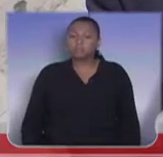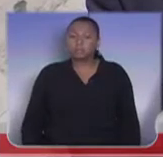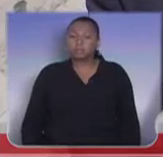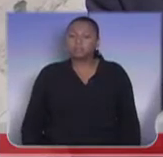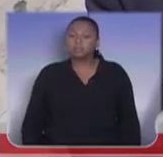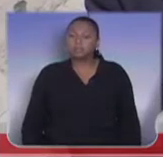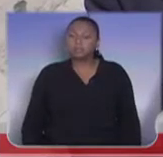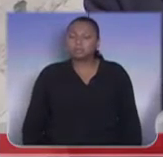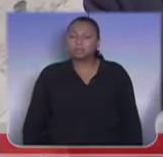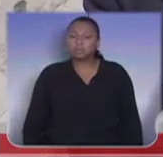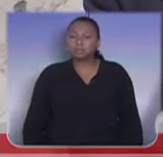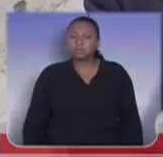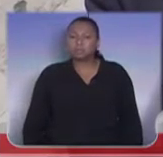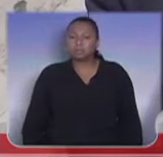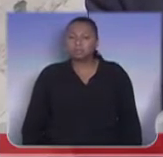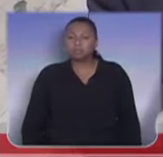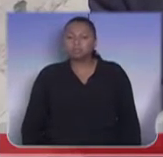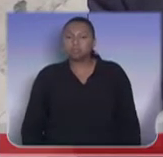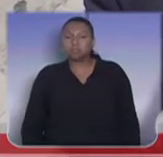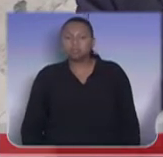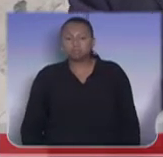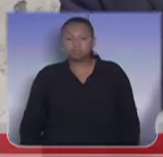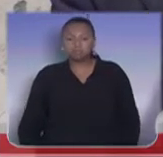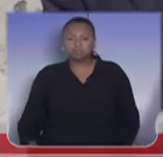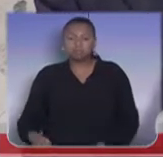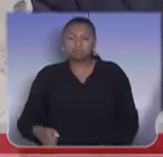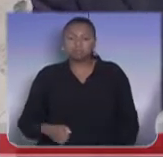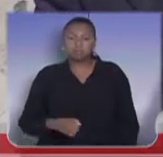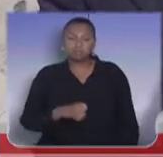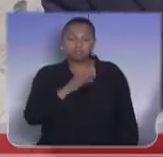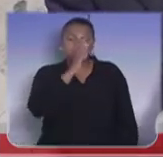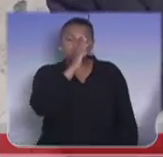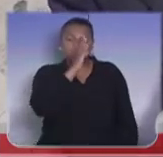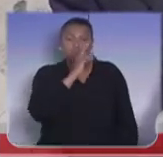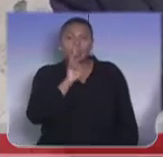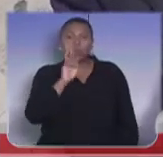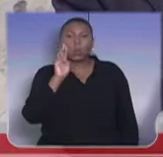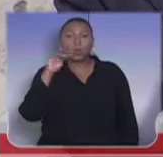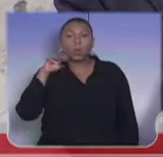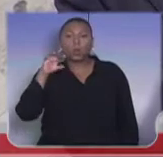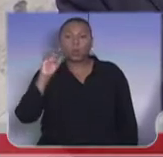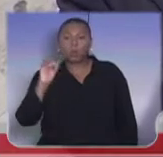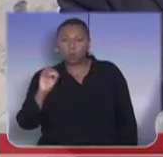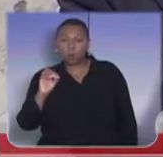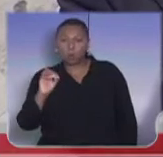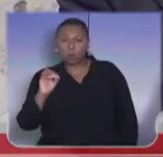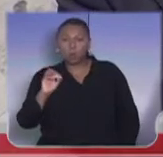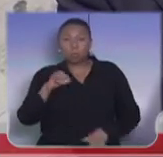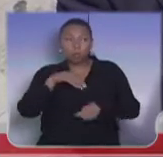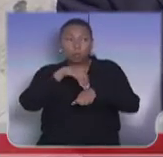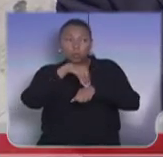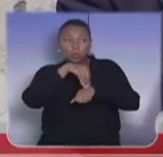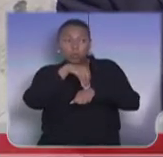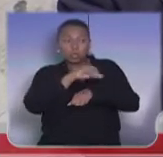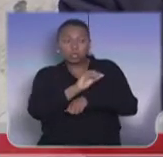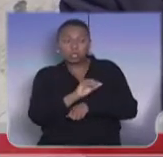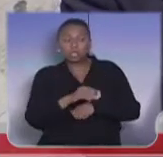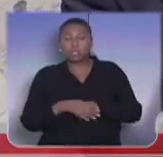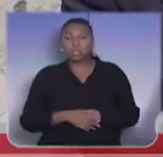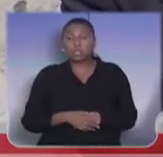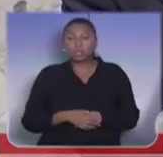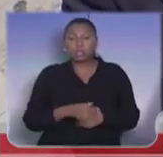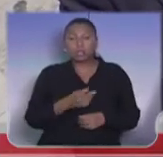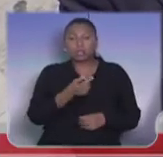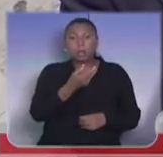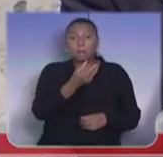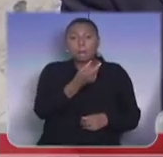retomada do transporte intermodal, a Rumo sugere uma tarifa de R$ 177,00 por tonelada para um